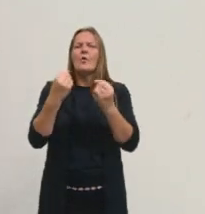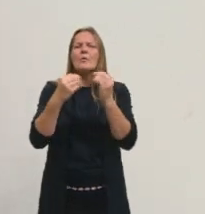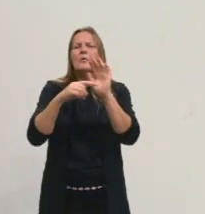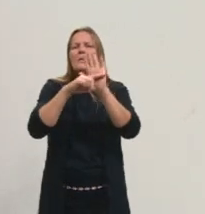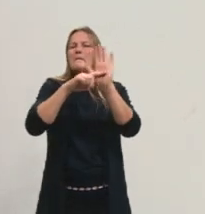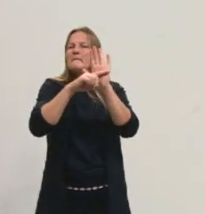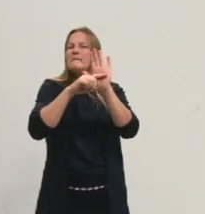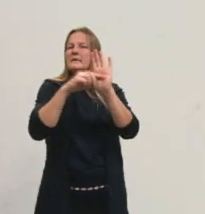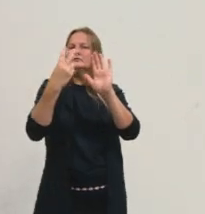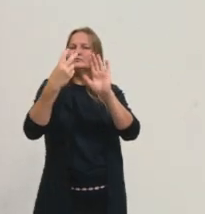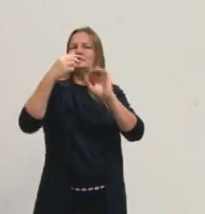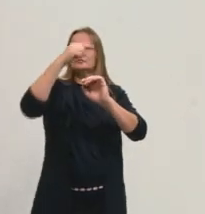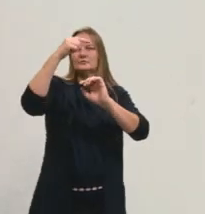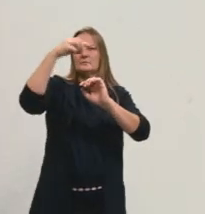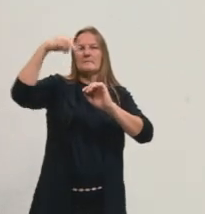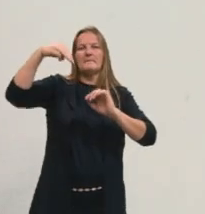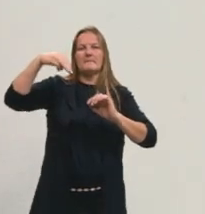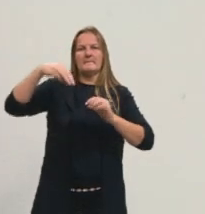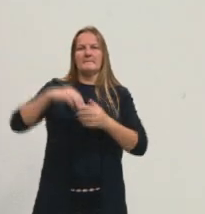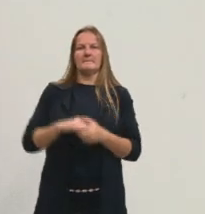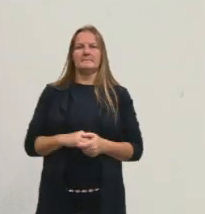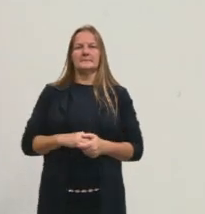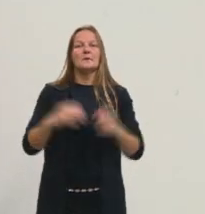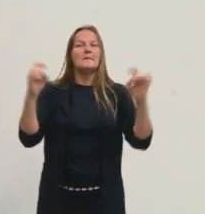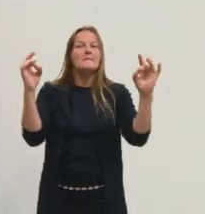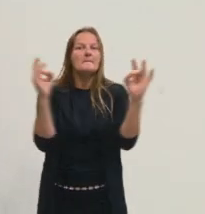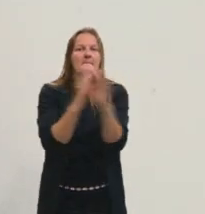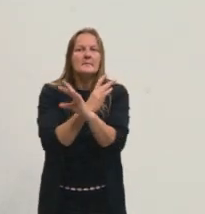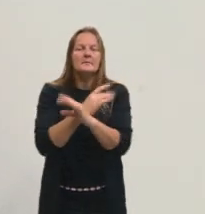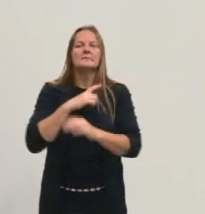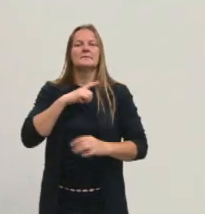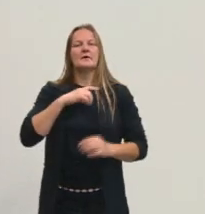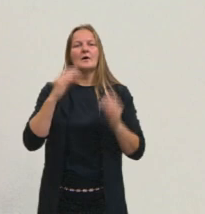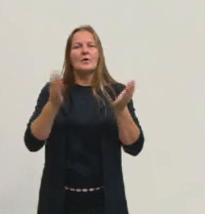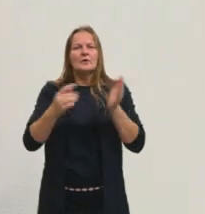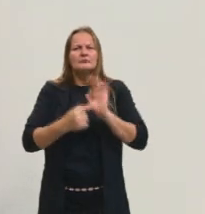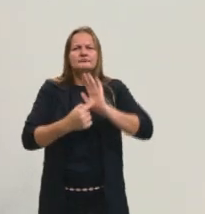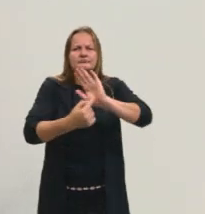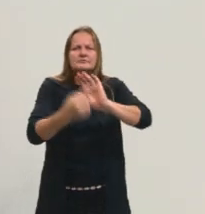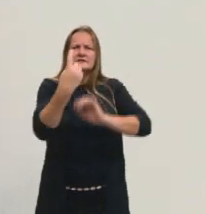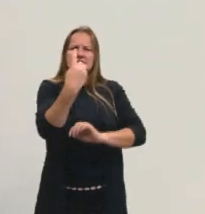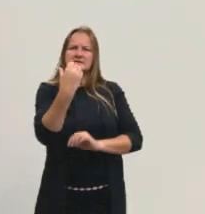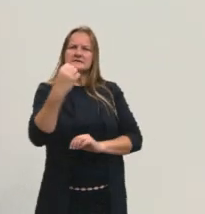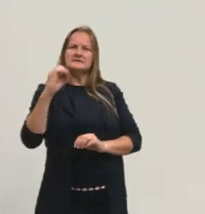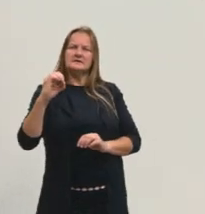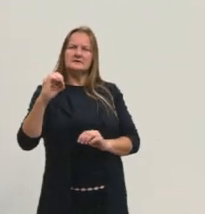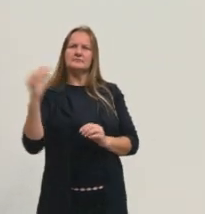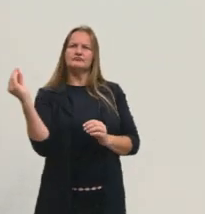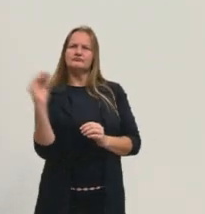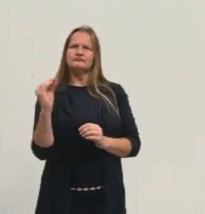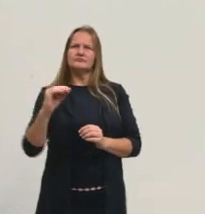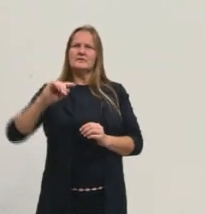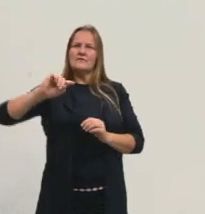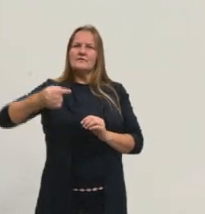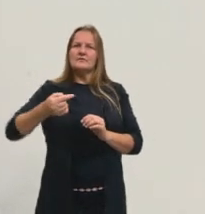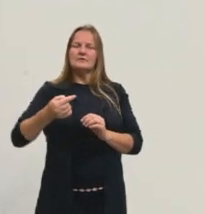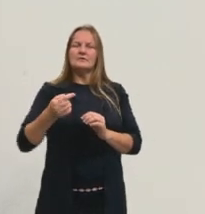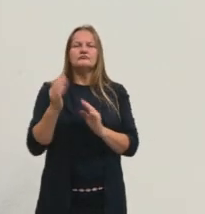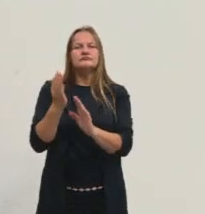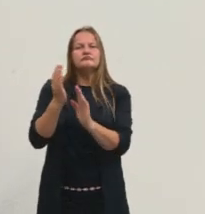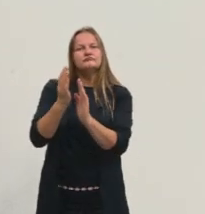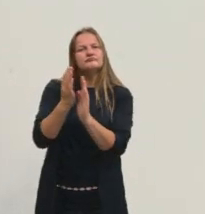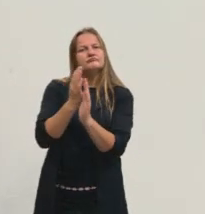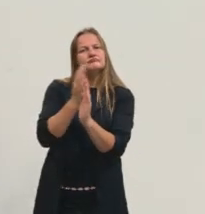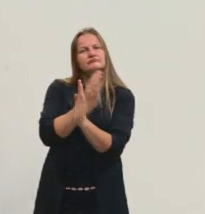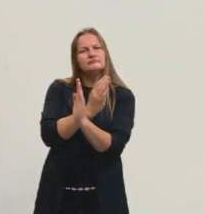2 metros. Pronto. Agora a gente coloca 160 aqui e a nossa vírgula aqui depois